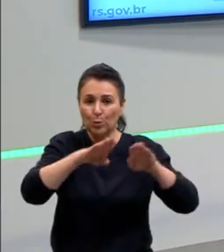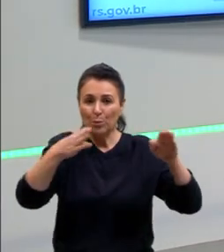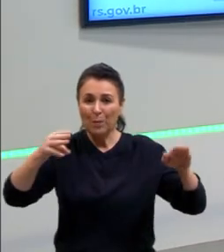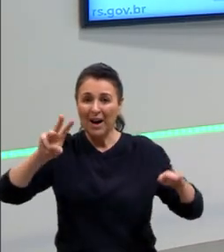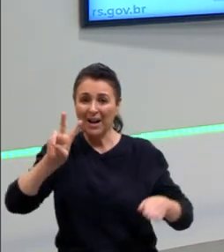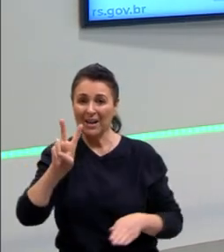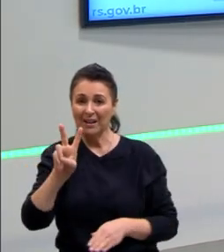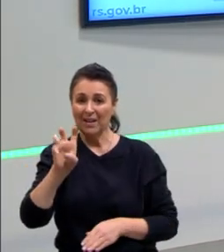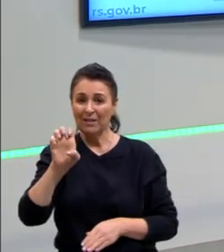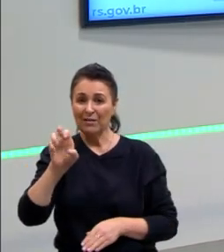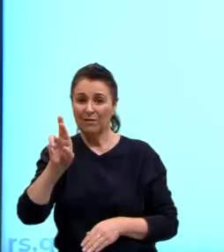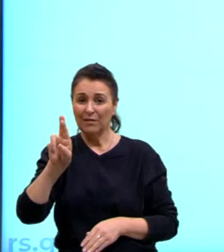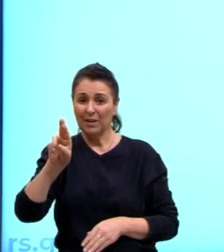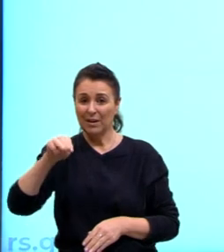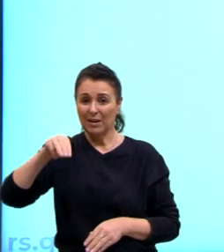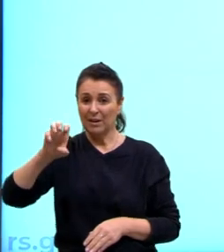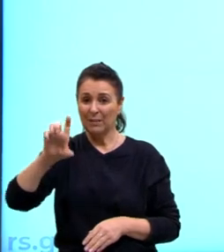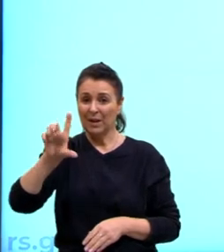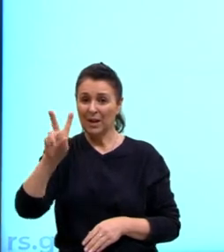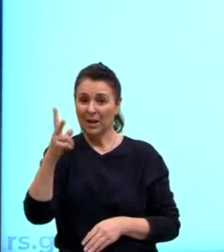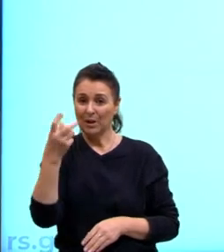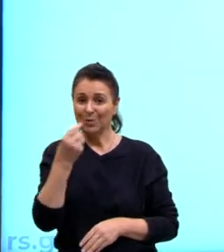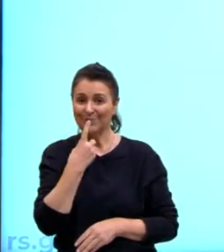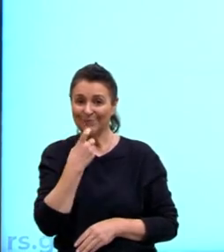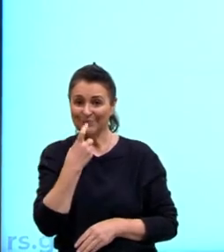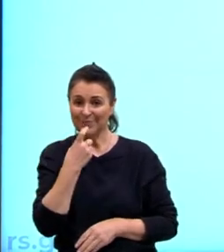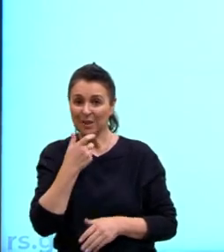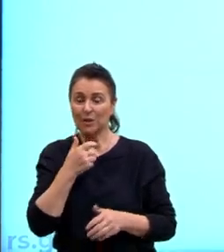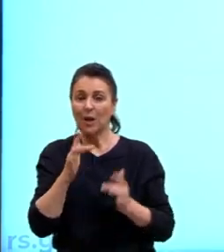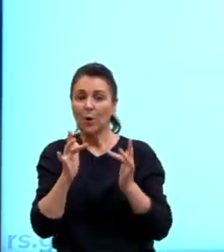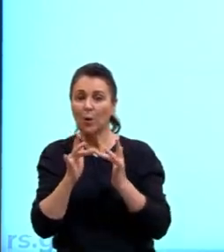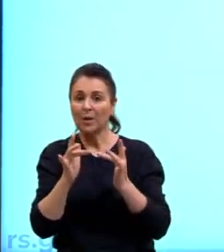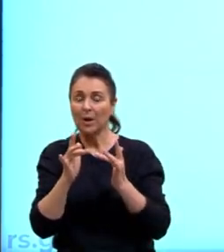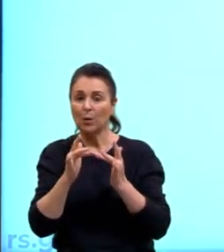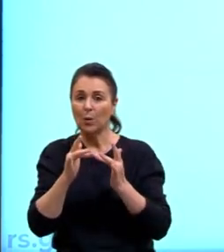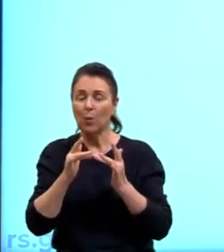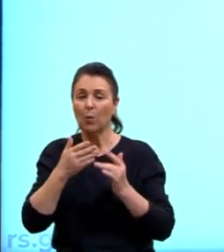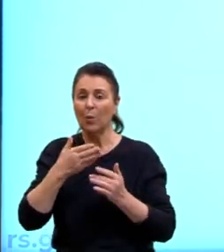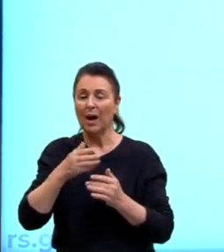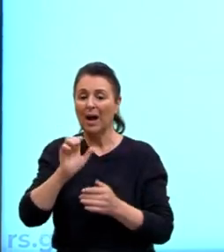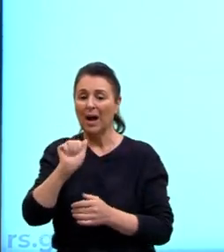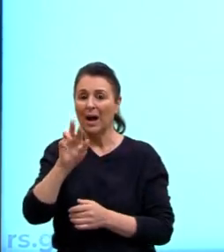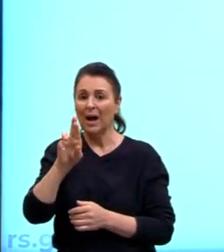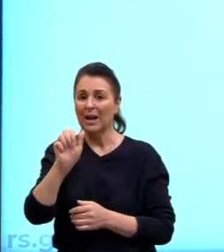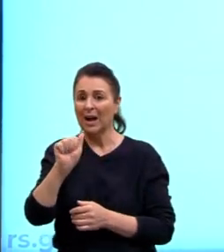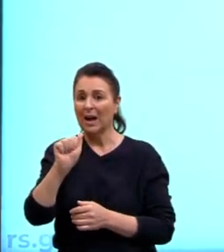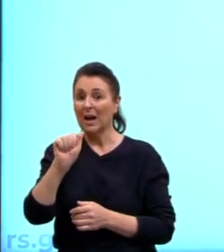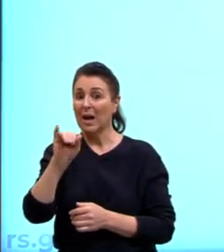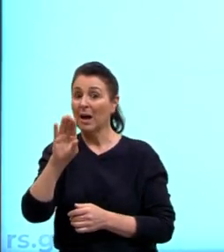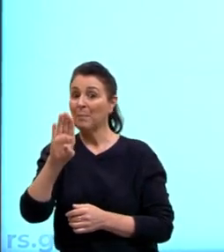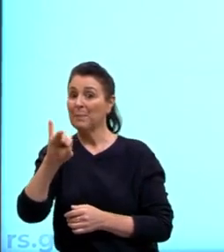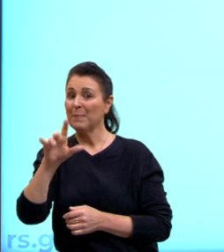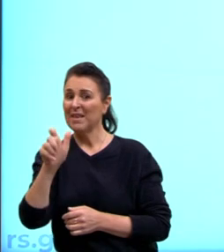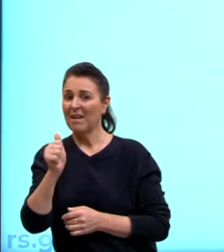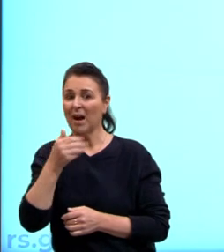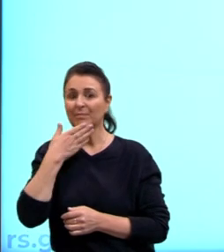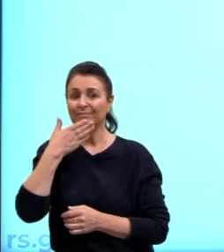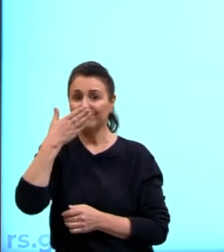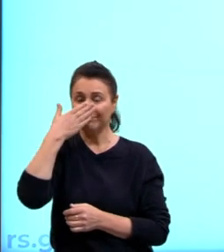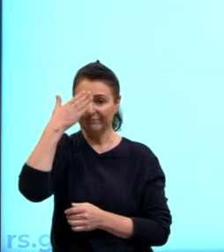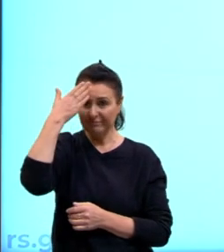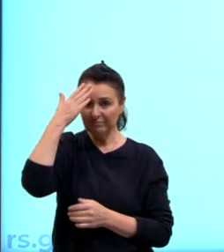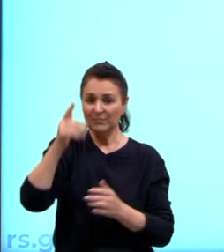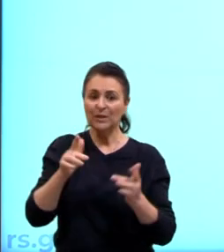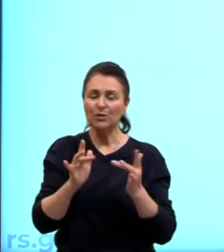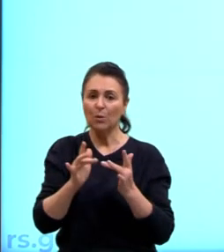contato com a Arábia, por isso mesmo, teve muita influência do Islã, mas antes disso,